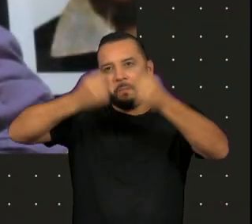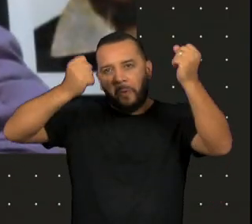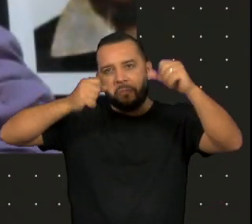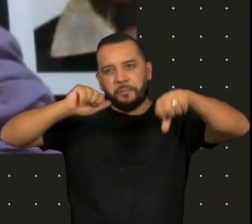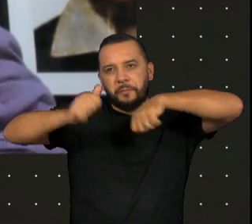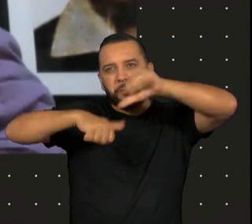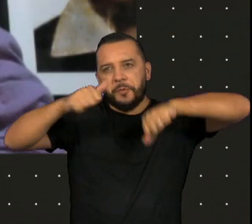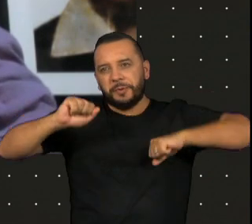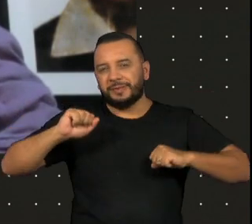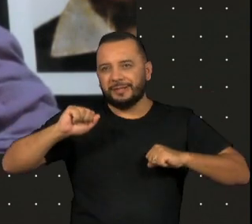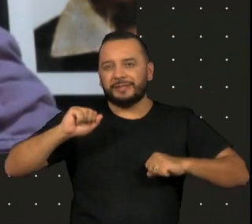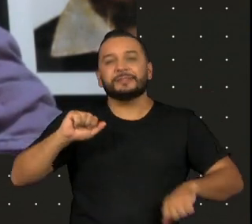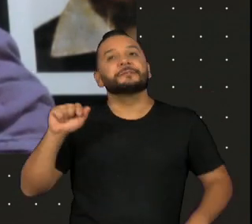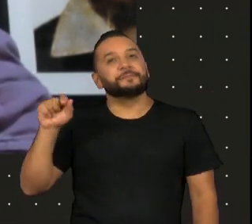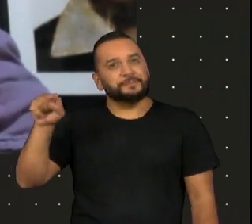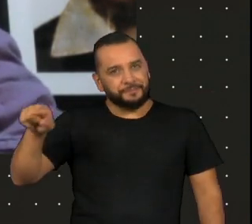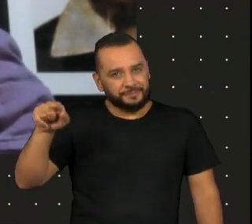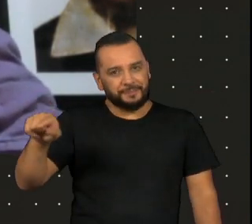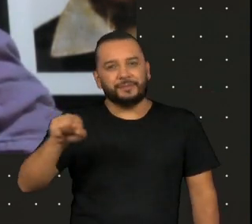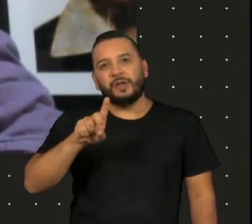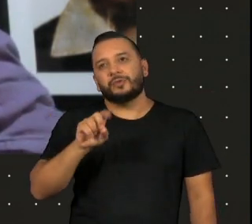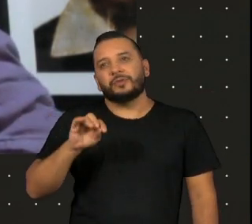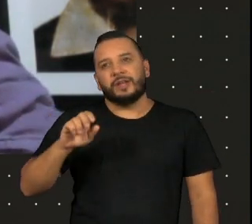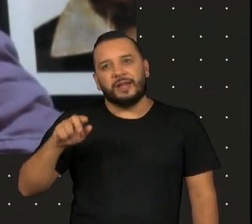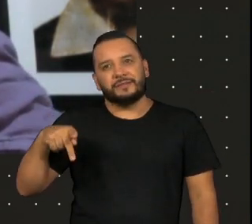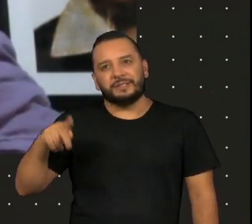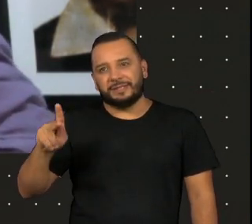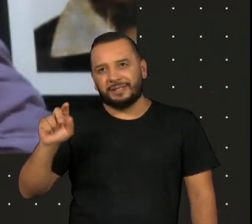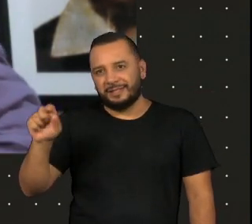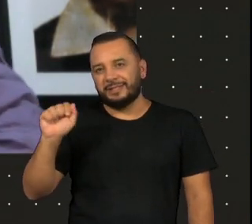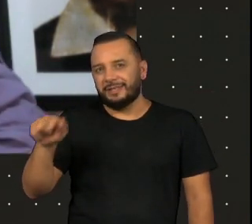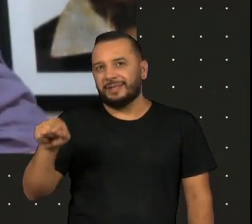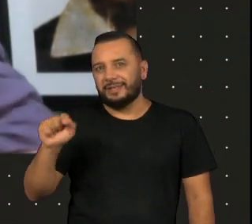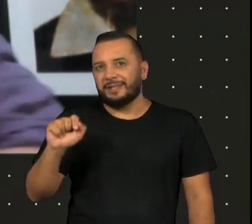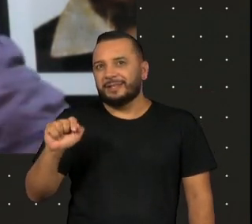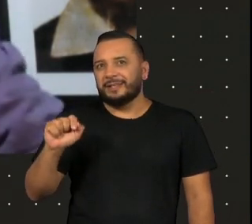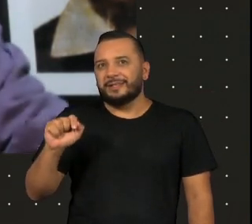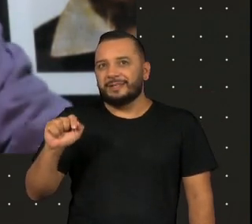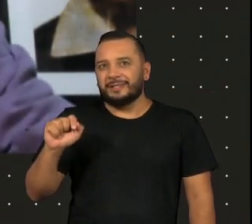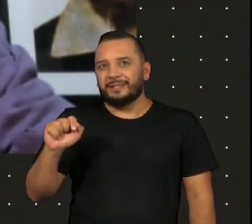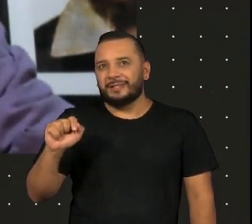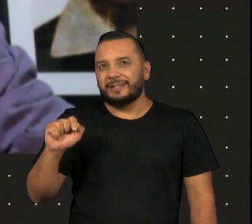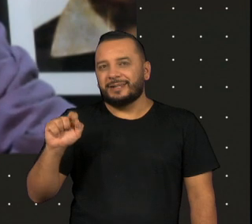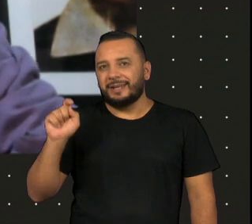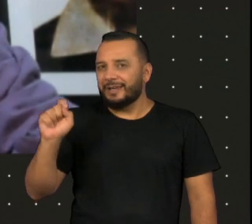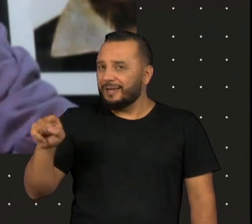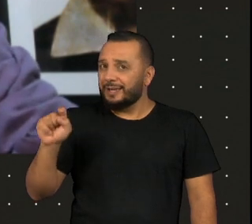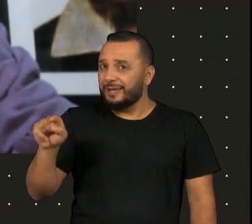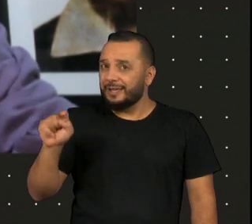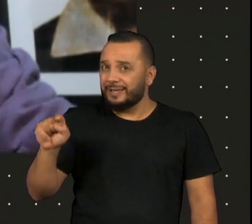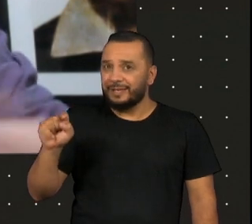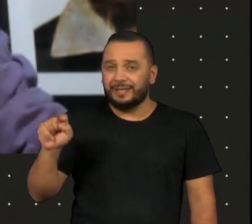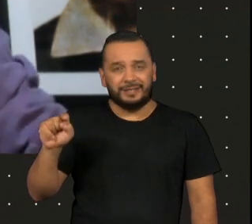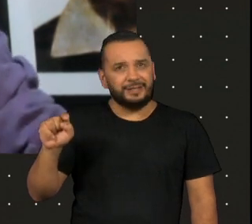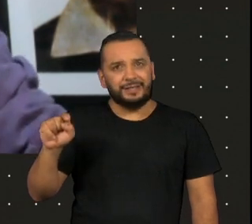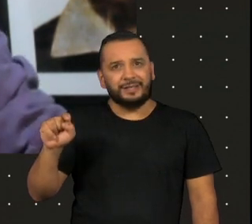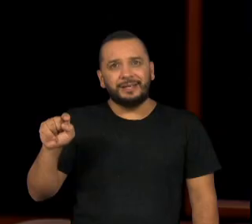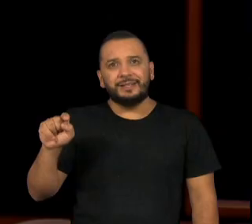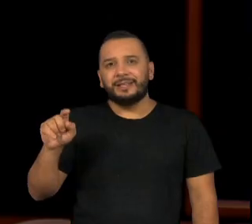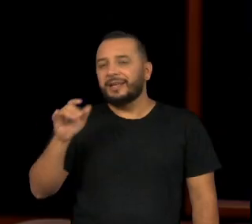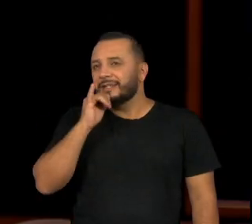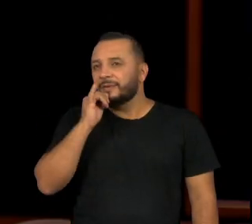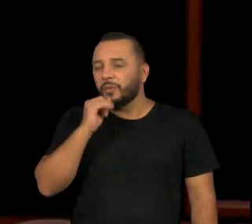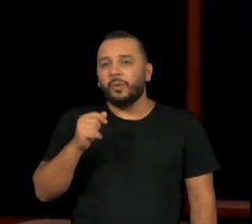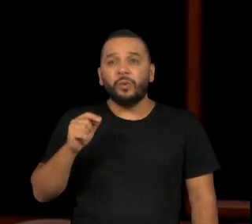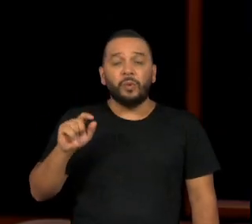vamos dizer assim, polifonia, o Dostoiévski, o fala, né? De você ter os... Nunca é uma única voz,